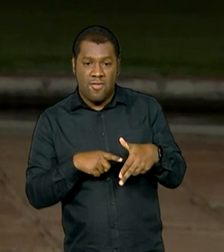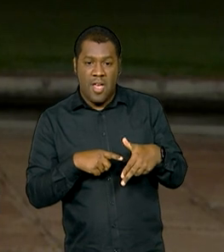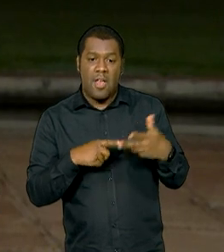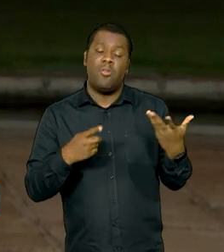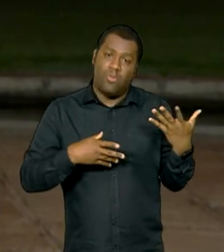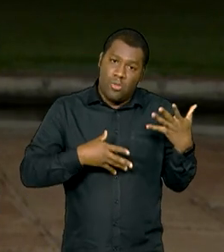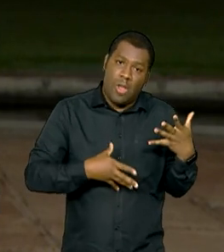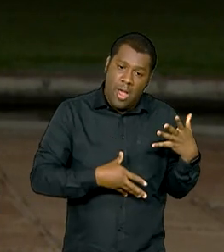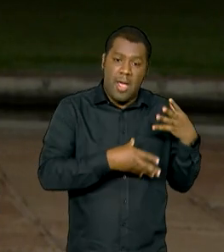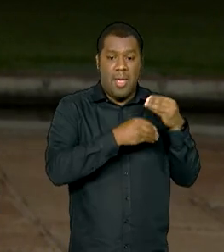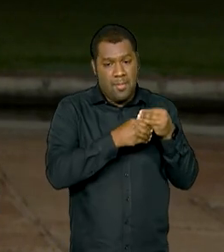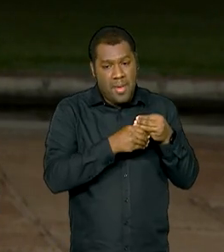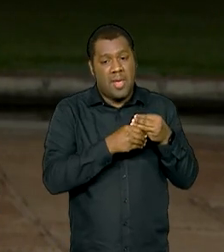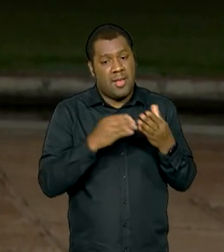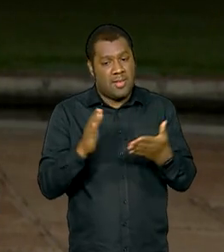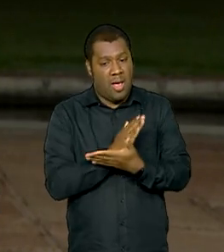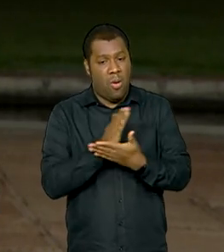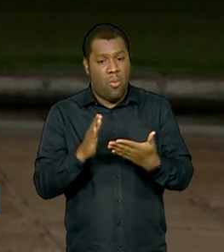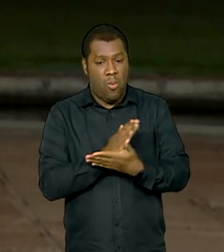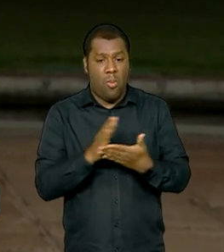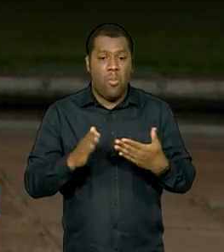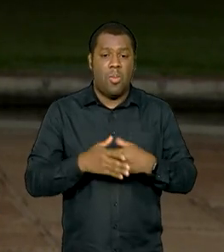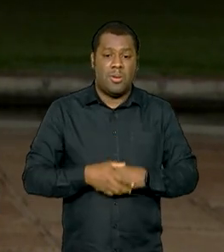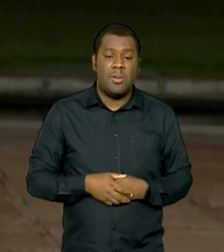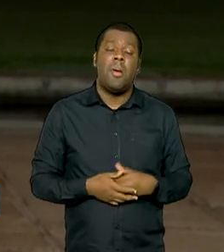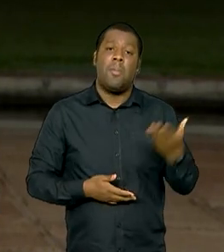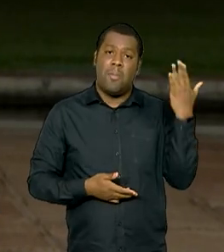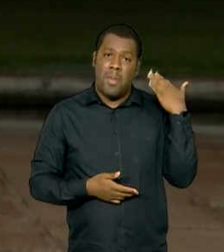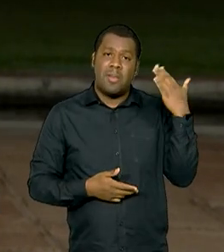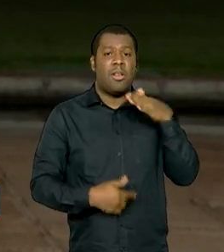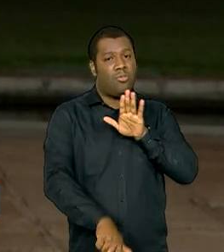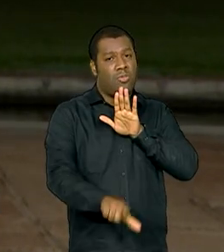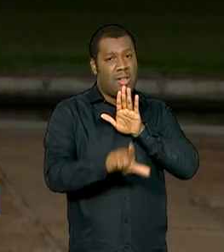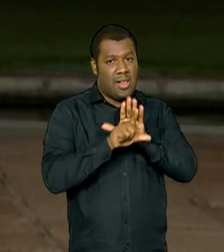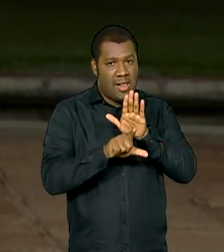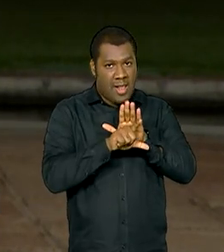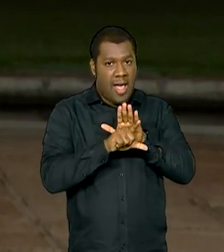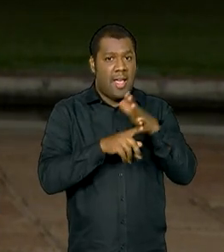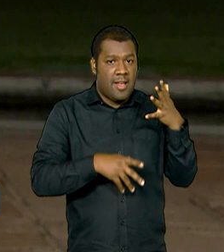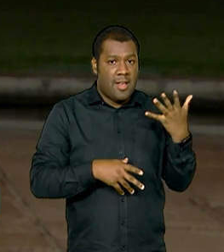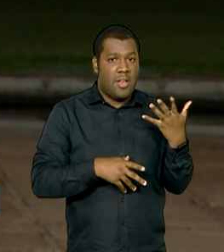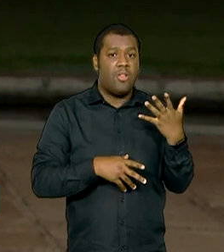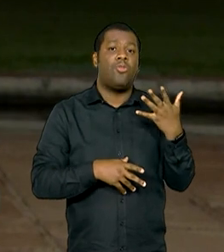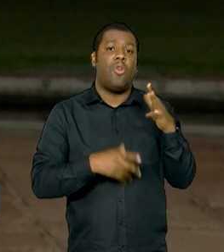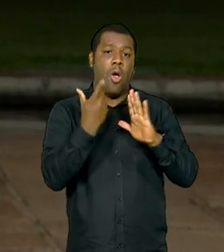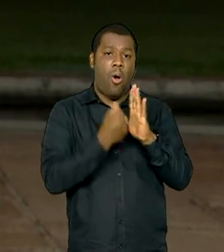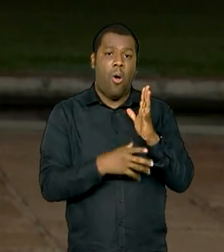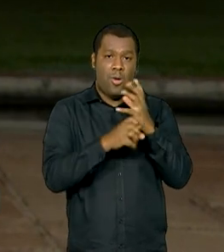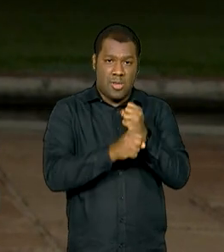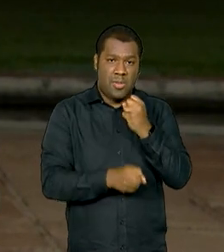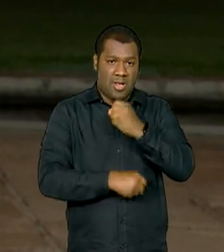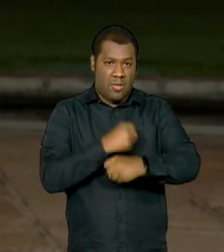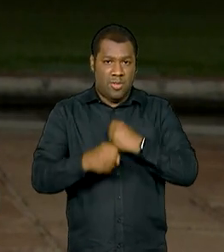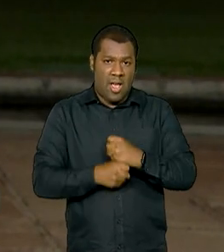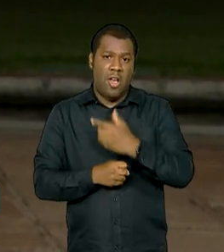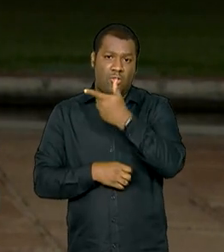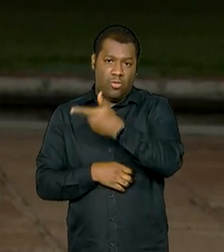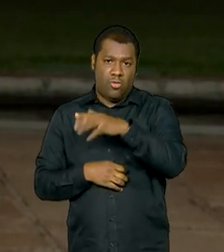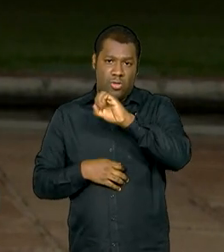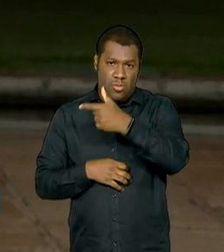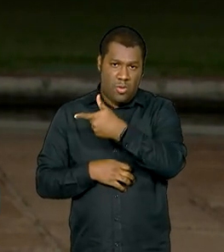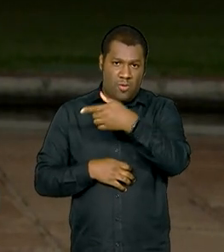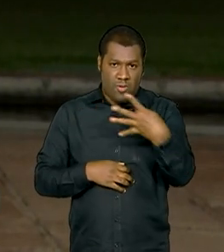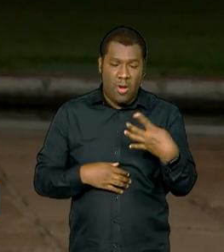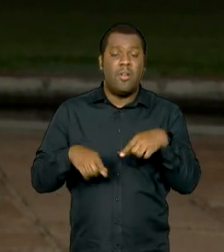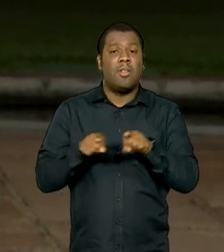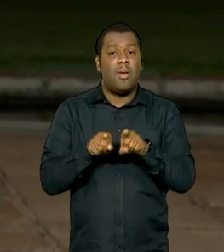de emendas que havia sido incluído na Lei de Diretrizes Orçamentárias de 2024 e os vetos ao valor